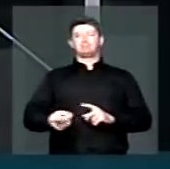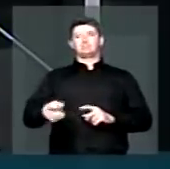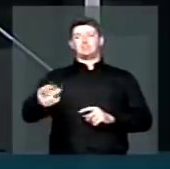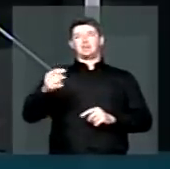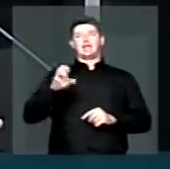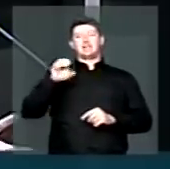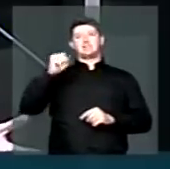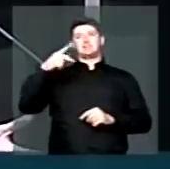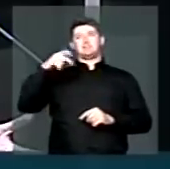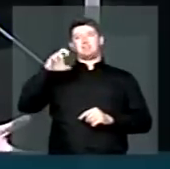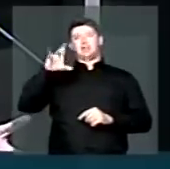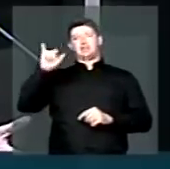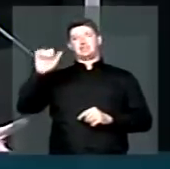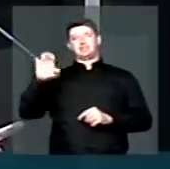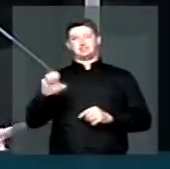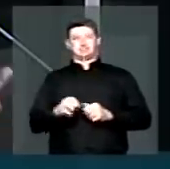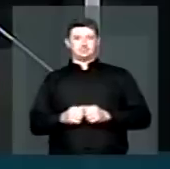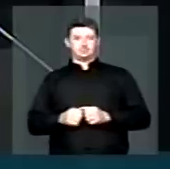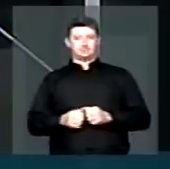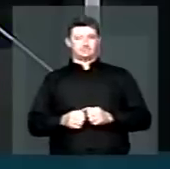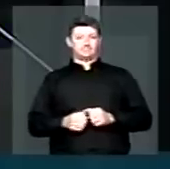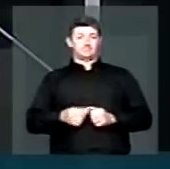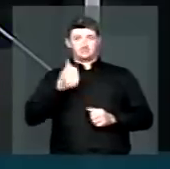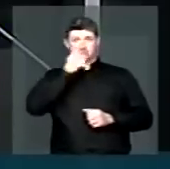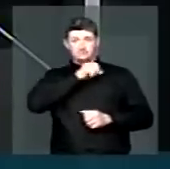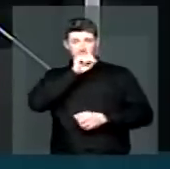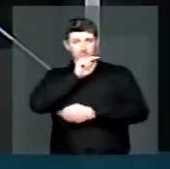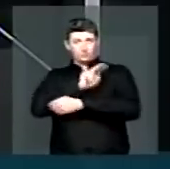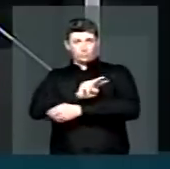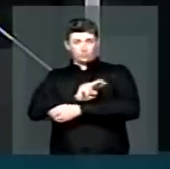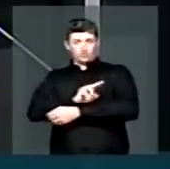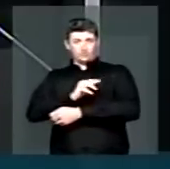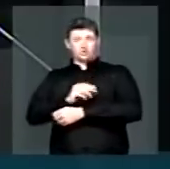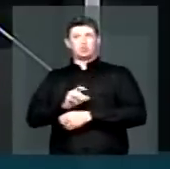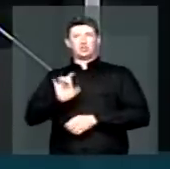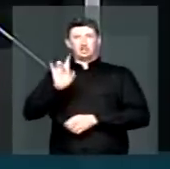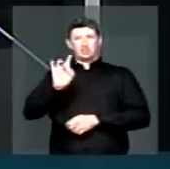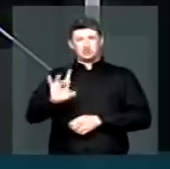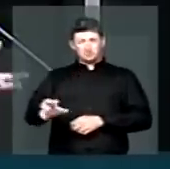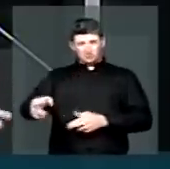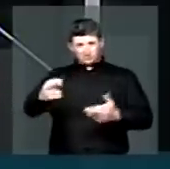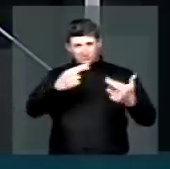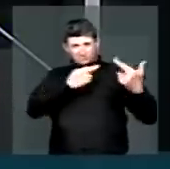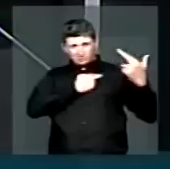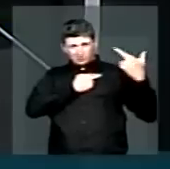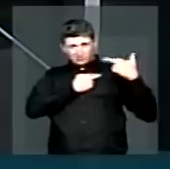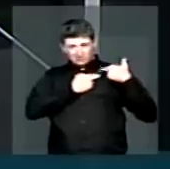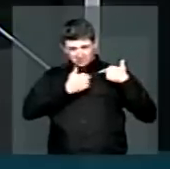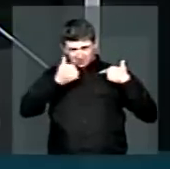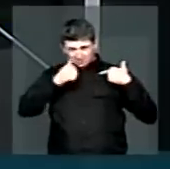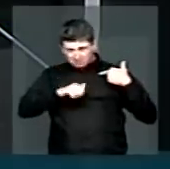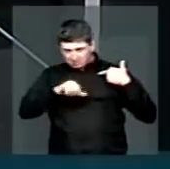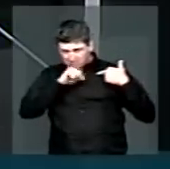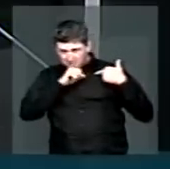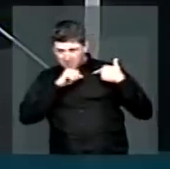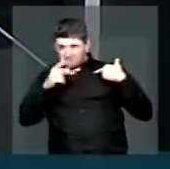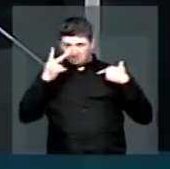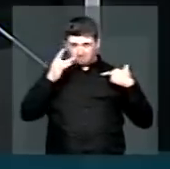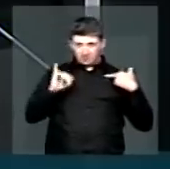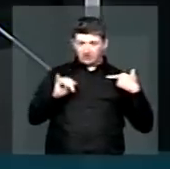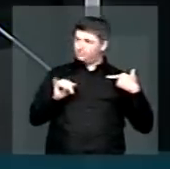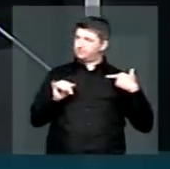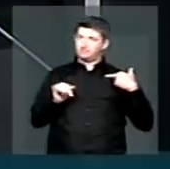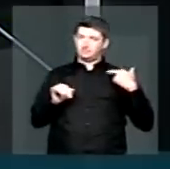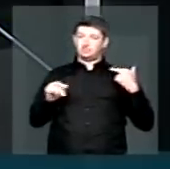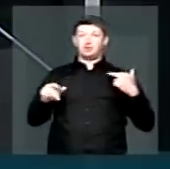espécie humana. A maternidade não é apenas de responsabilidade da mãe e do pai, a